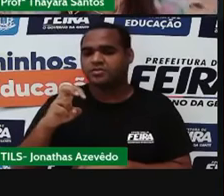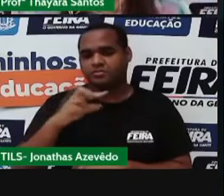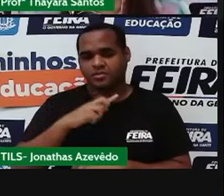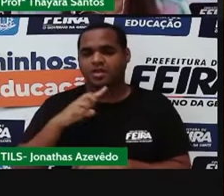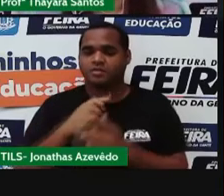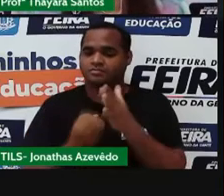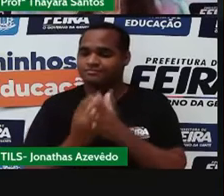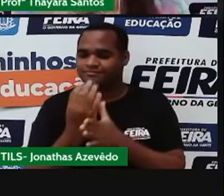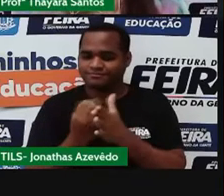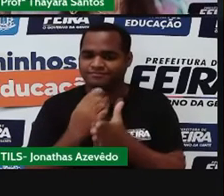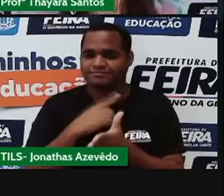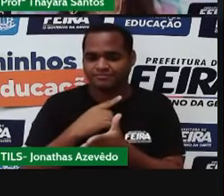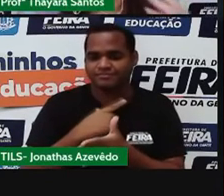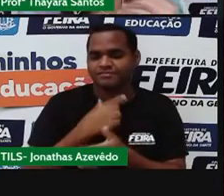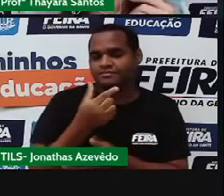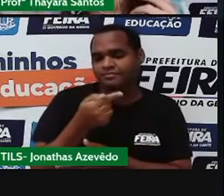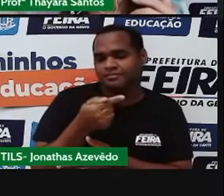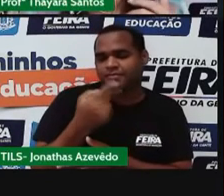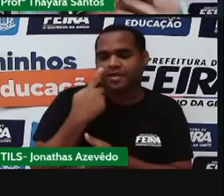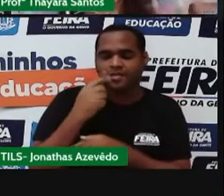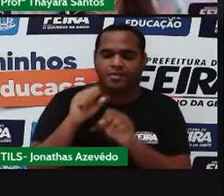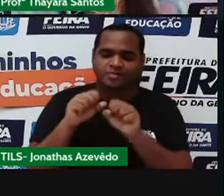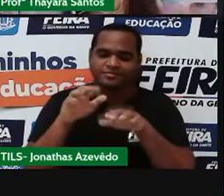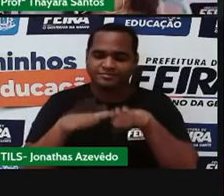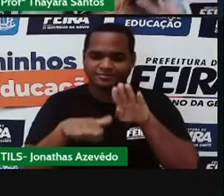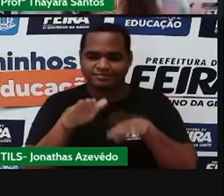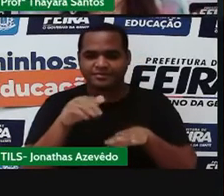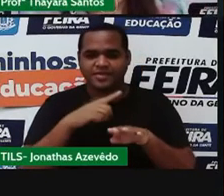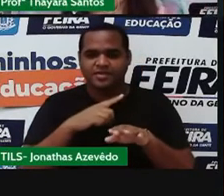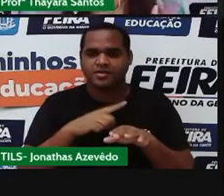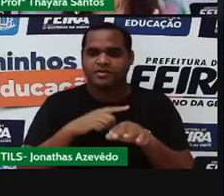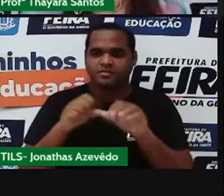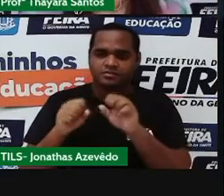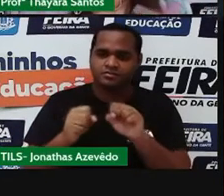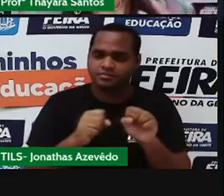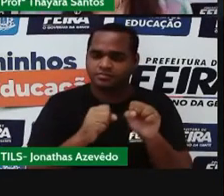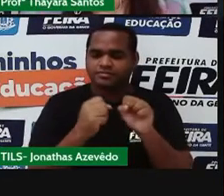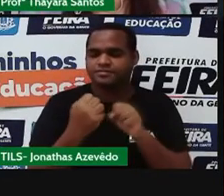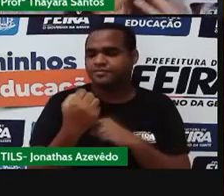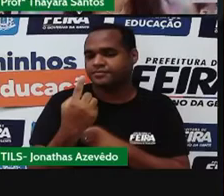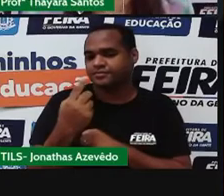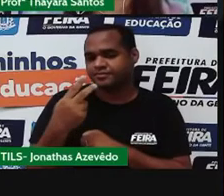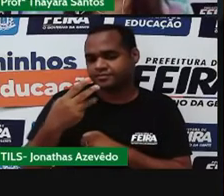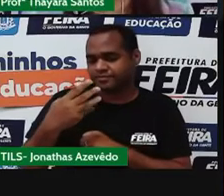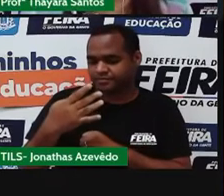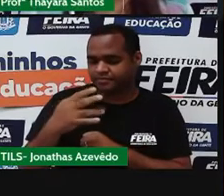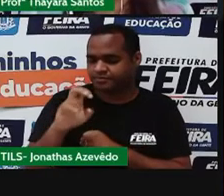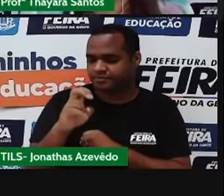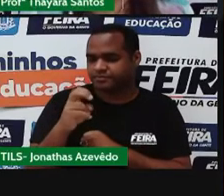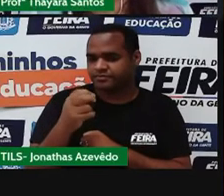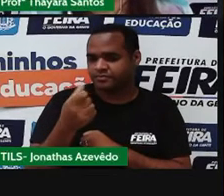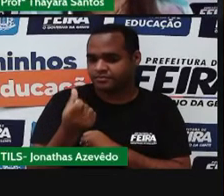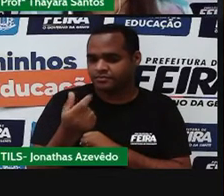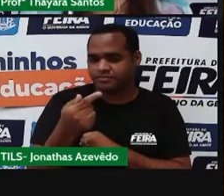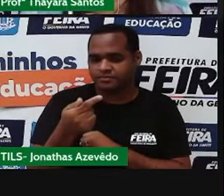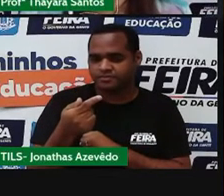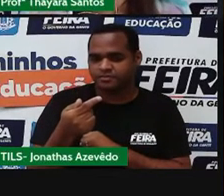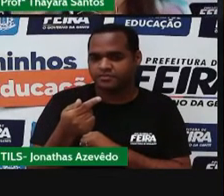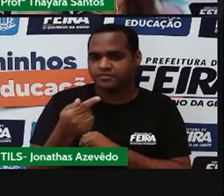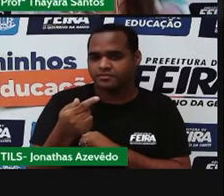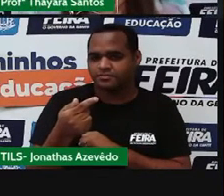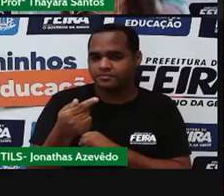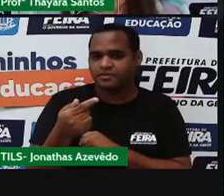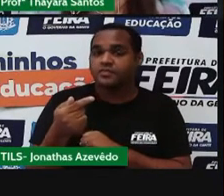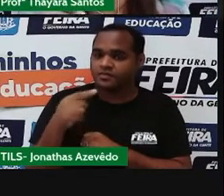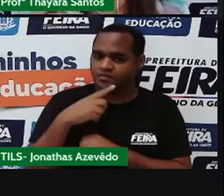apresentam sete. Então pode variar, né? Pode ter átomos com um, dois, três, quatro, cinco, seis ou sete camadas eletrônicas.